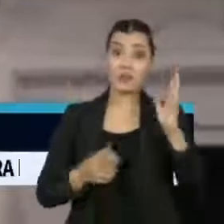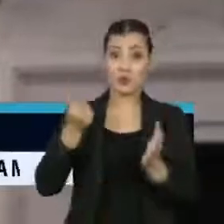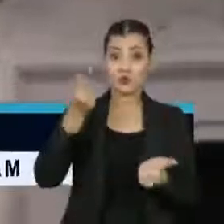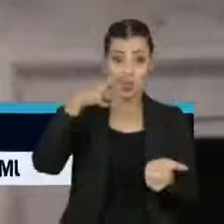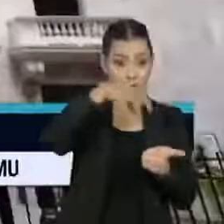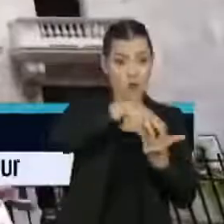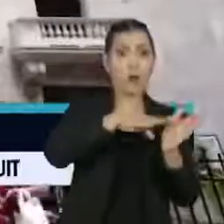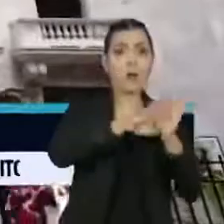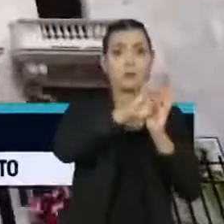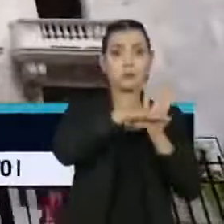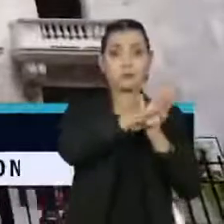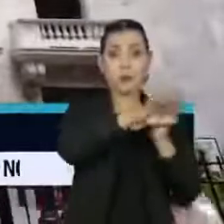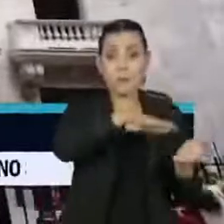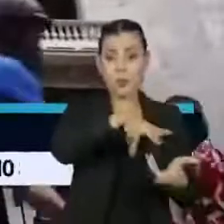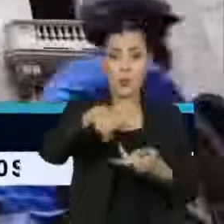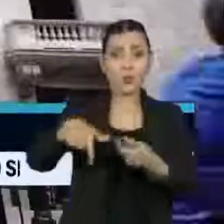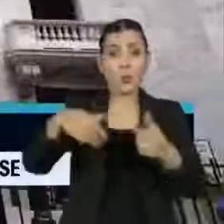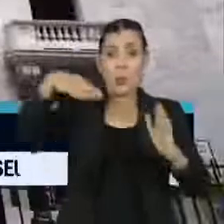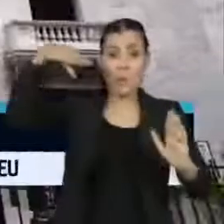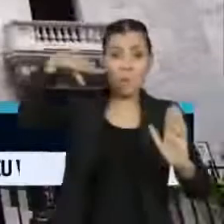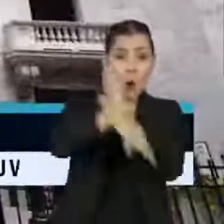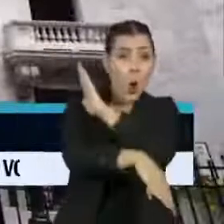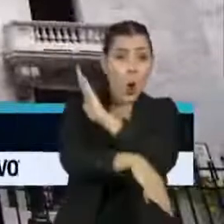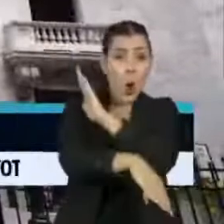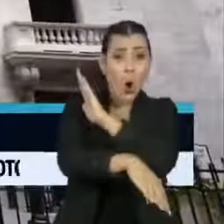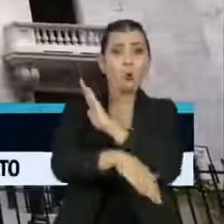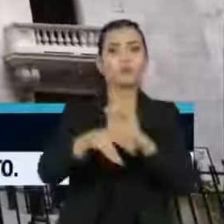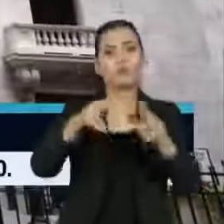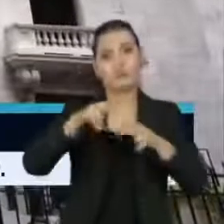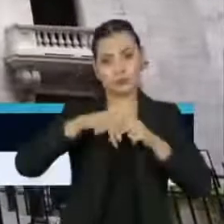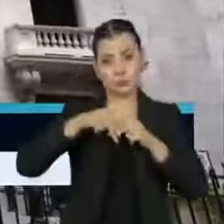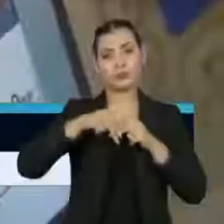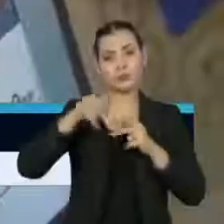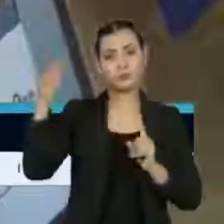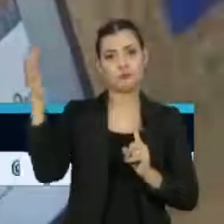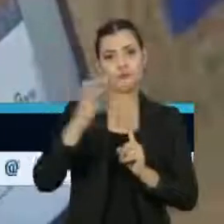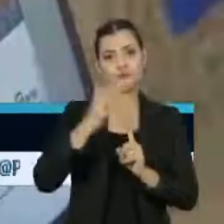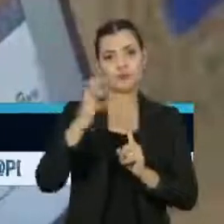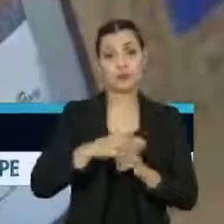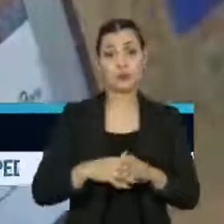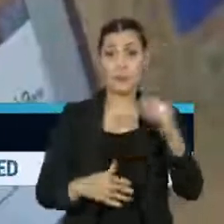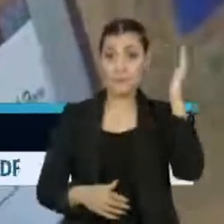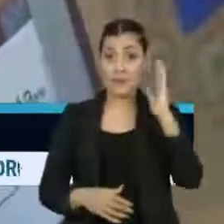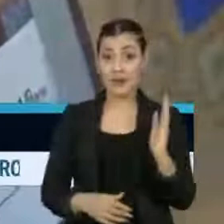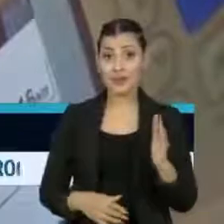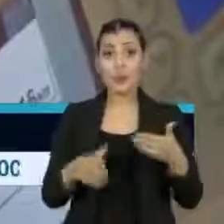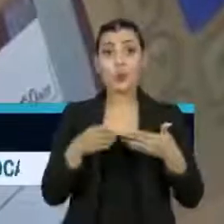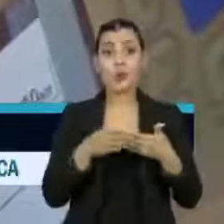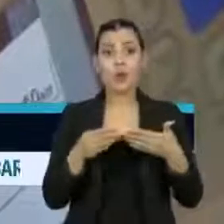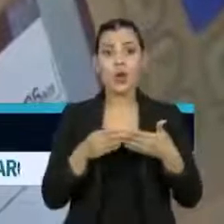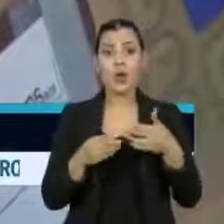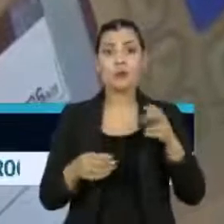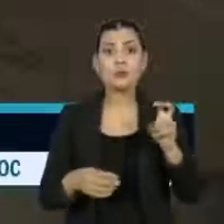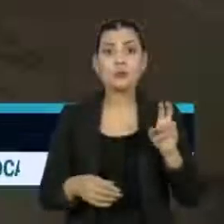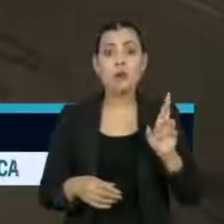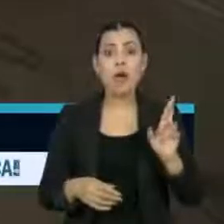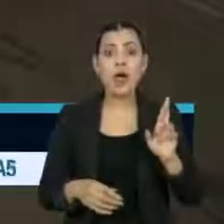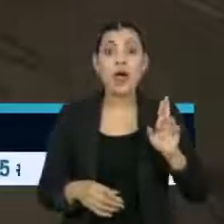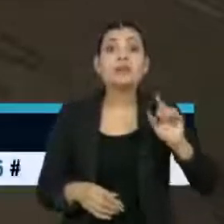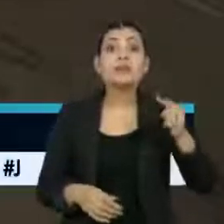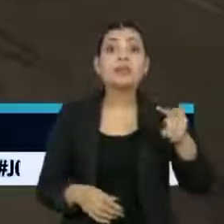de valores do mundo reagiram aos números da segunda onda e despencaram. No Brasil, o dólar chegou a R$